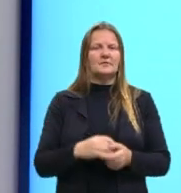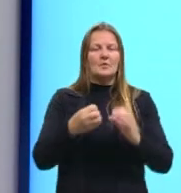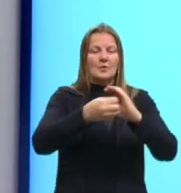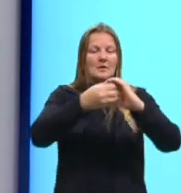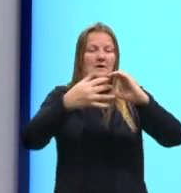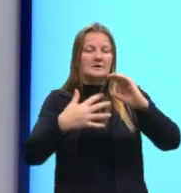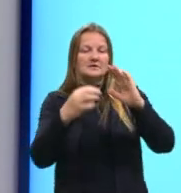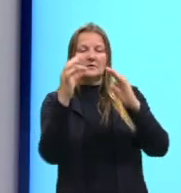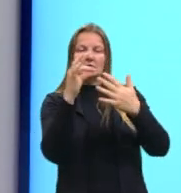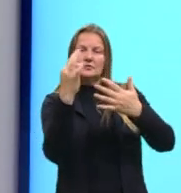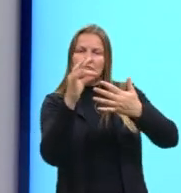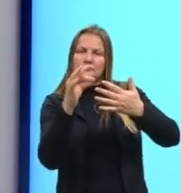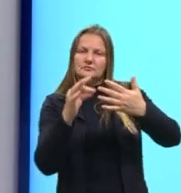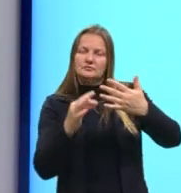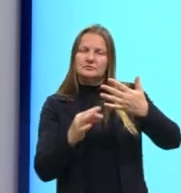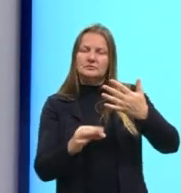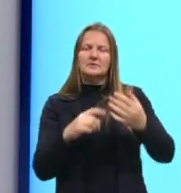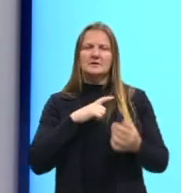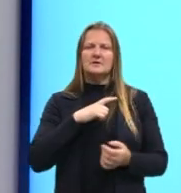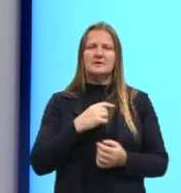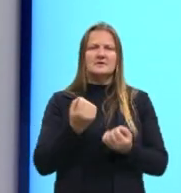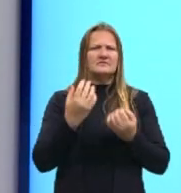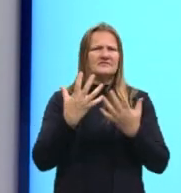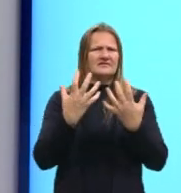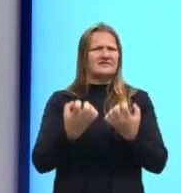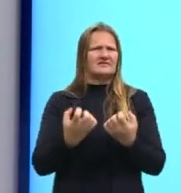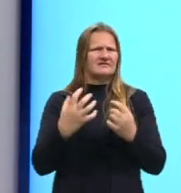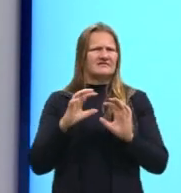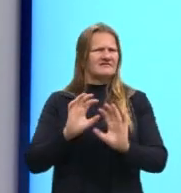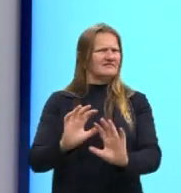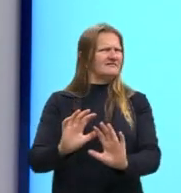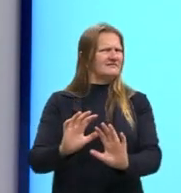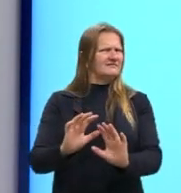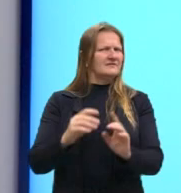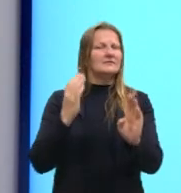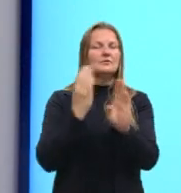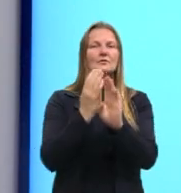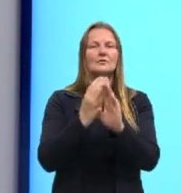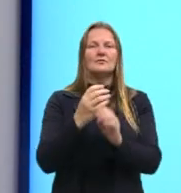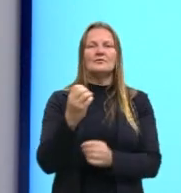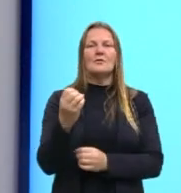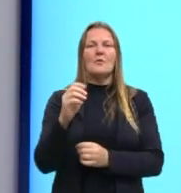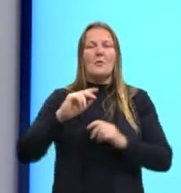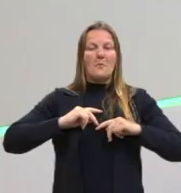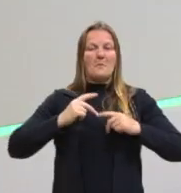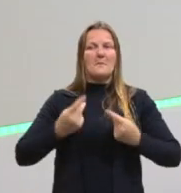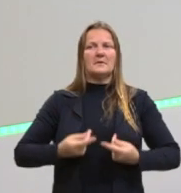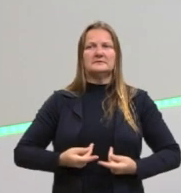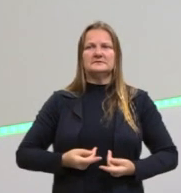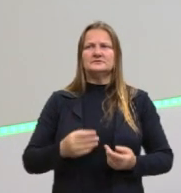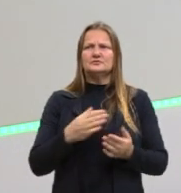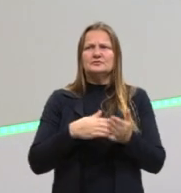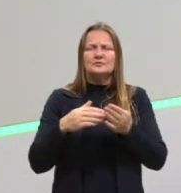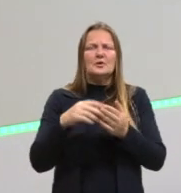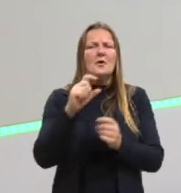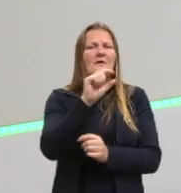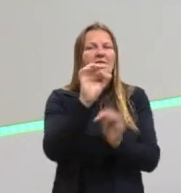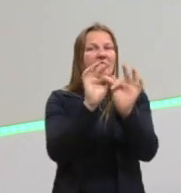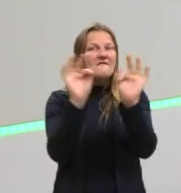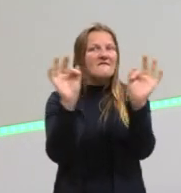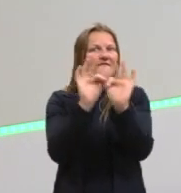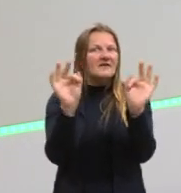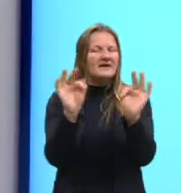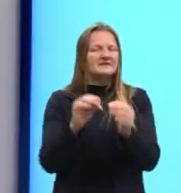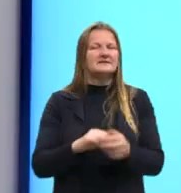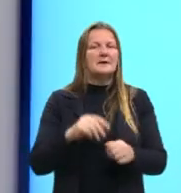do que não é e não quer ser, encontrar-se com a modernidade. Guarde bem essa frase. A